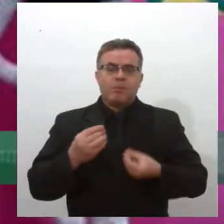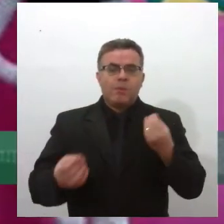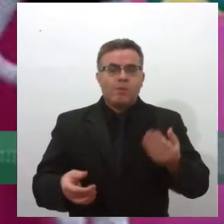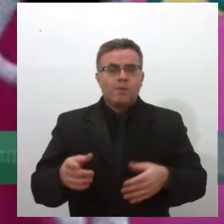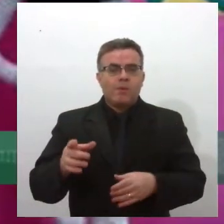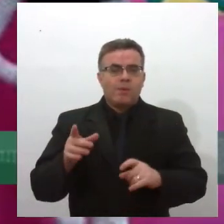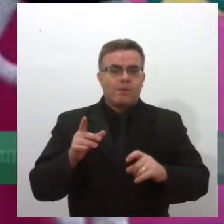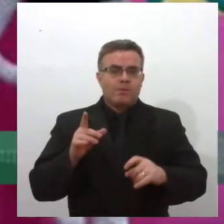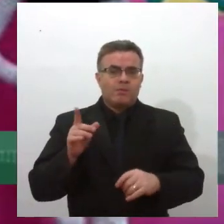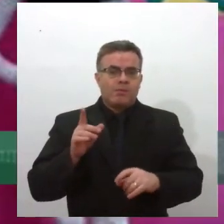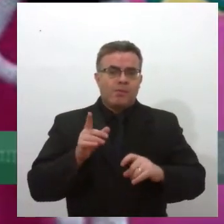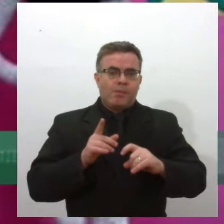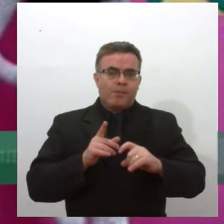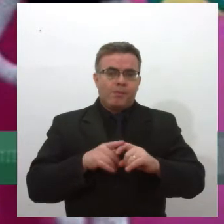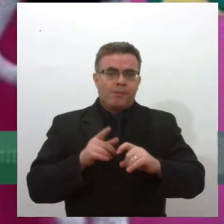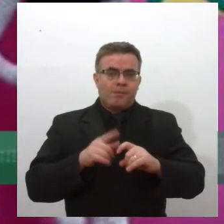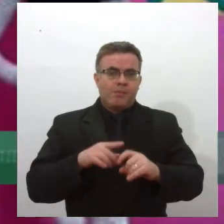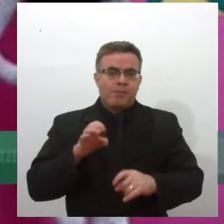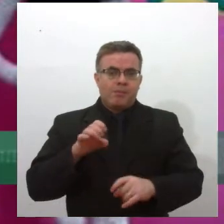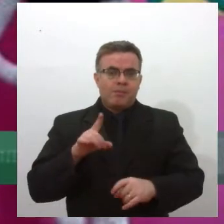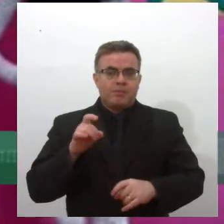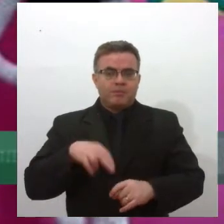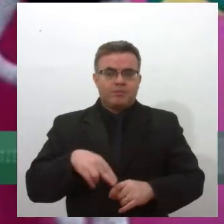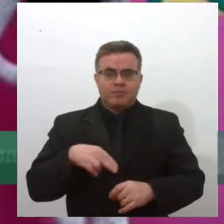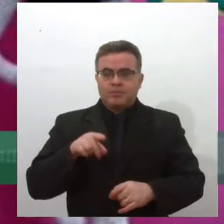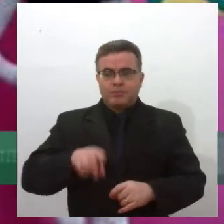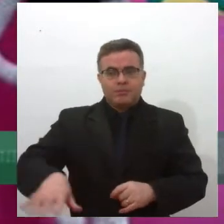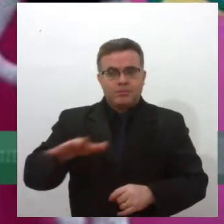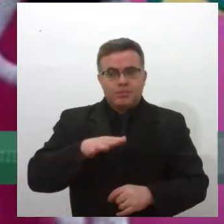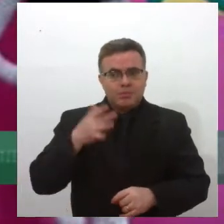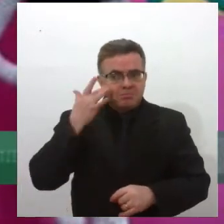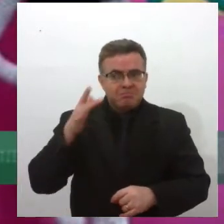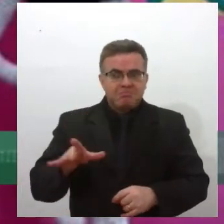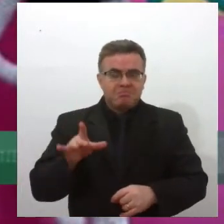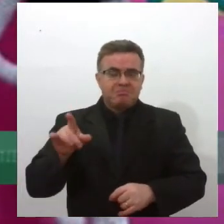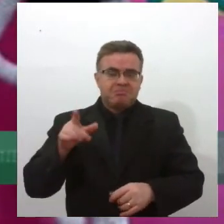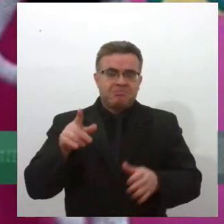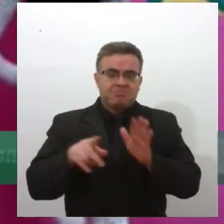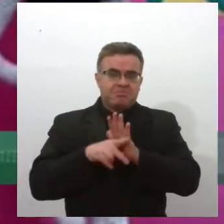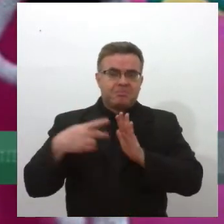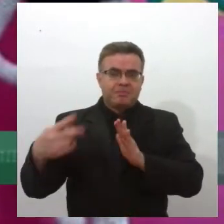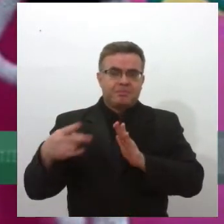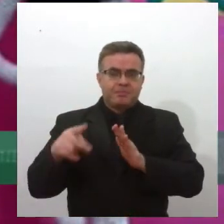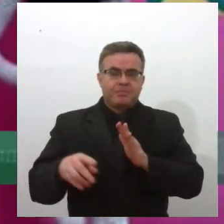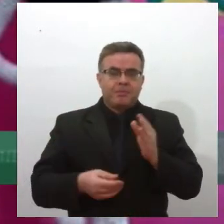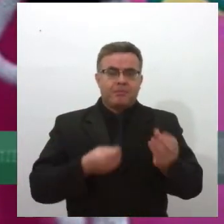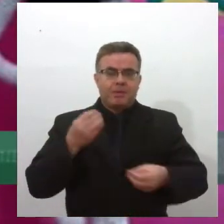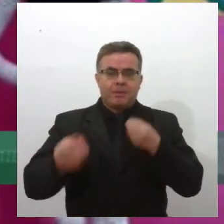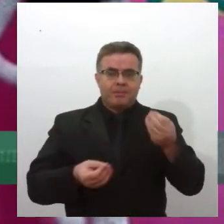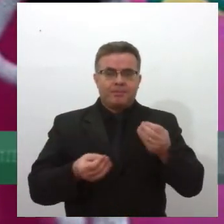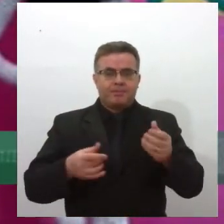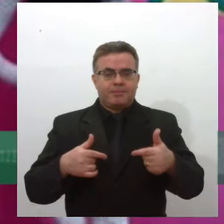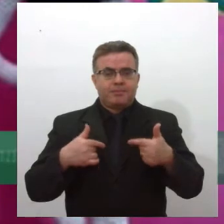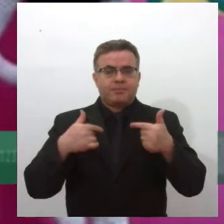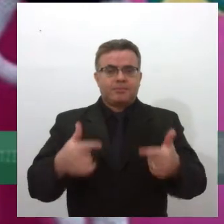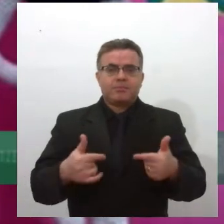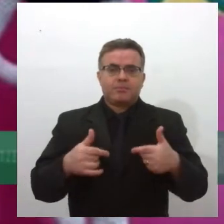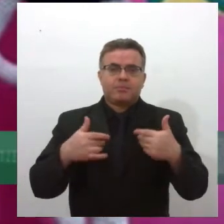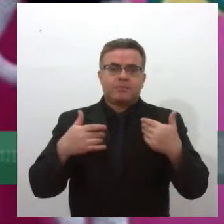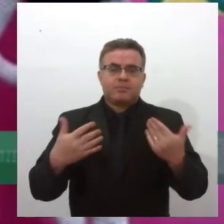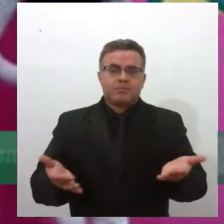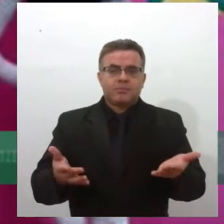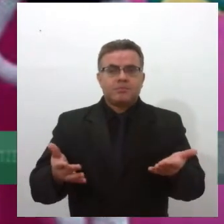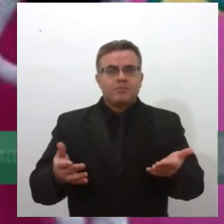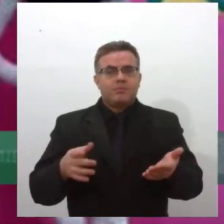esclarecer, não sei se é a área dele ou não, mas, enfim, então, como agir? E aí, como a pessoa